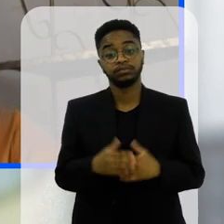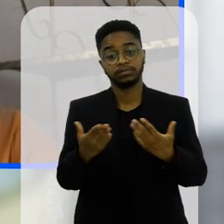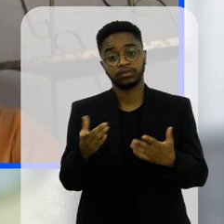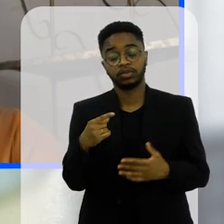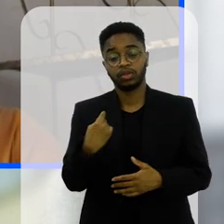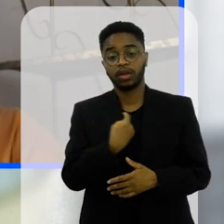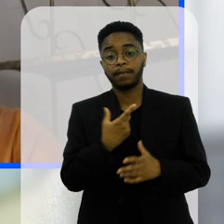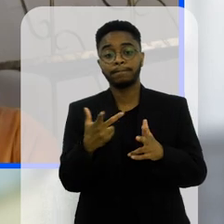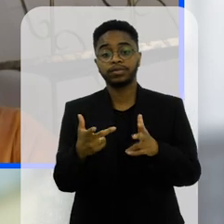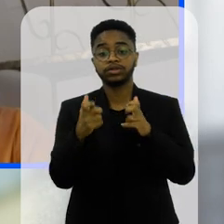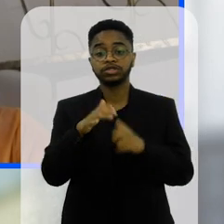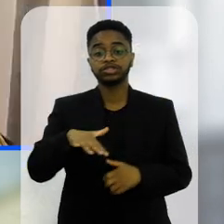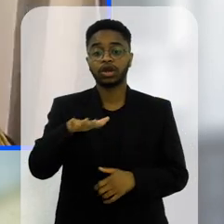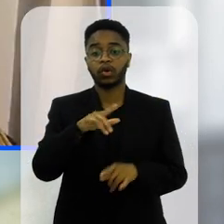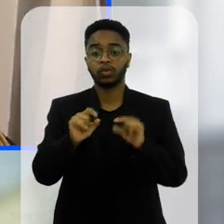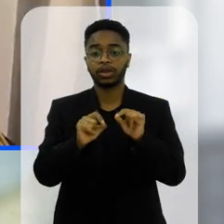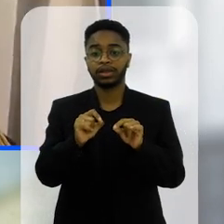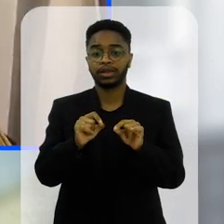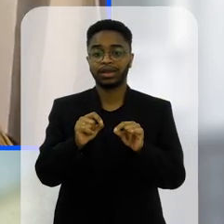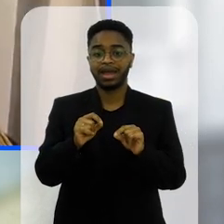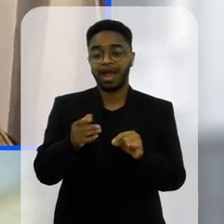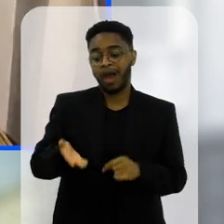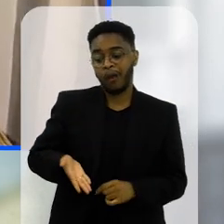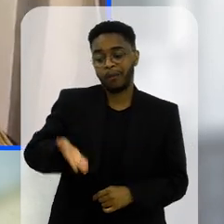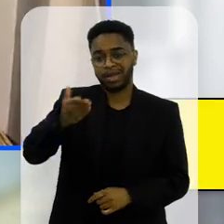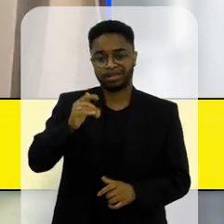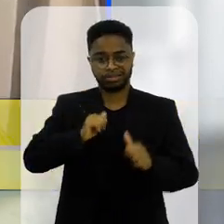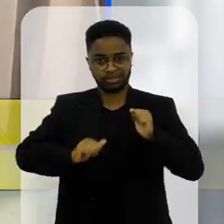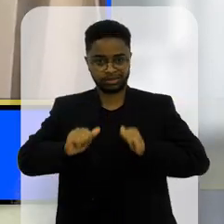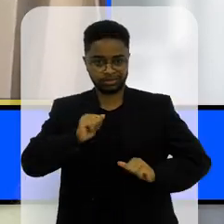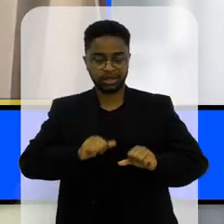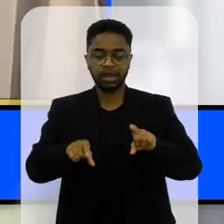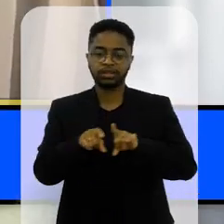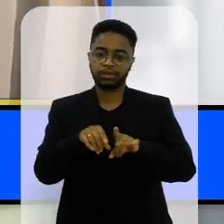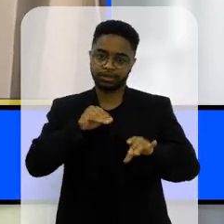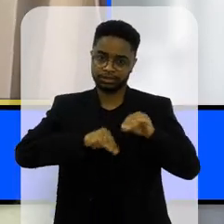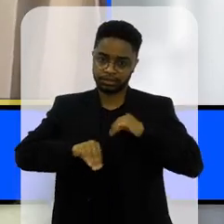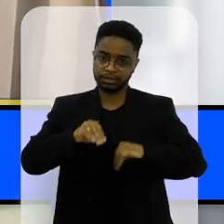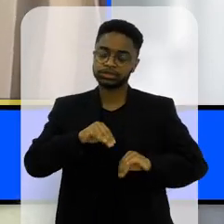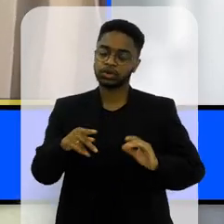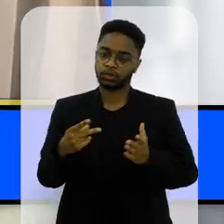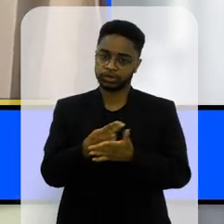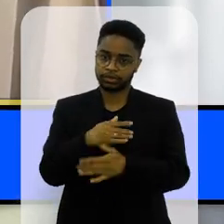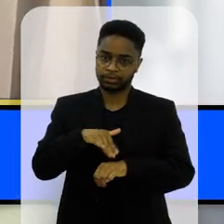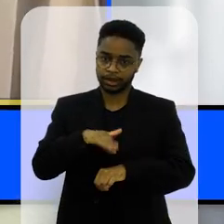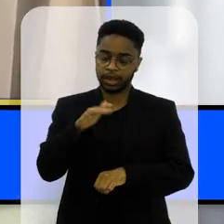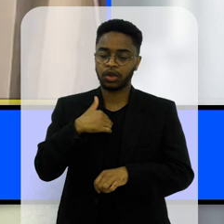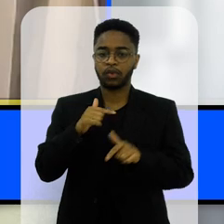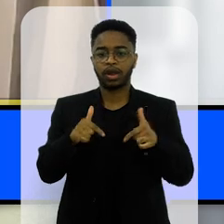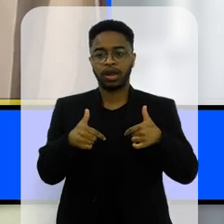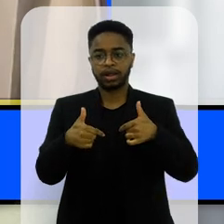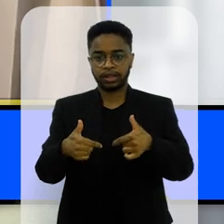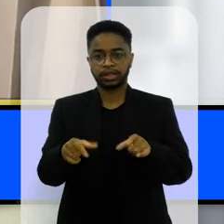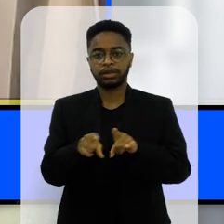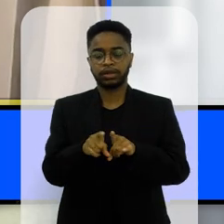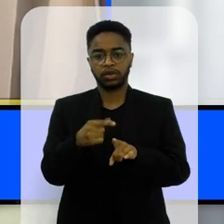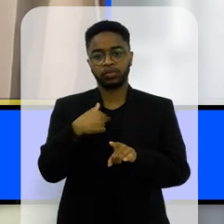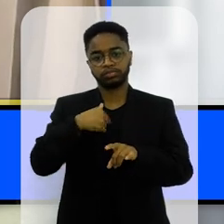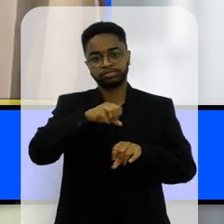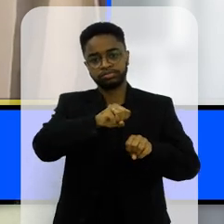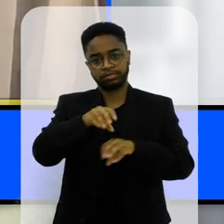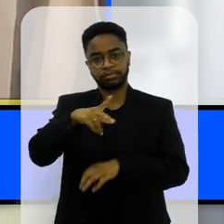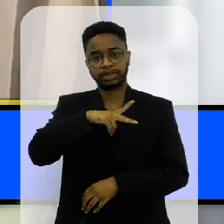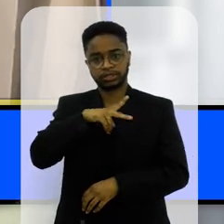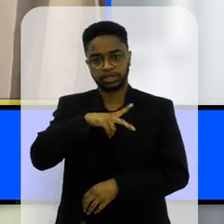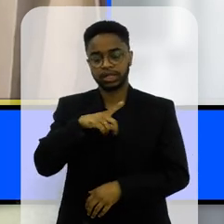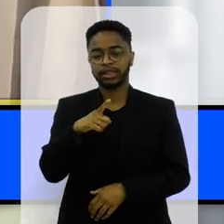gente tem visto de um modo geral o aumento da ansiedade como a gente falou da depressão eu também atuo né eu dou aulas